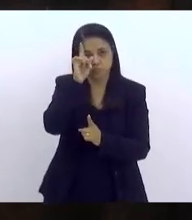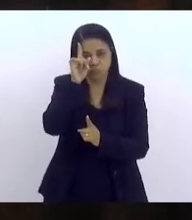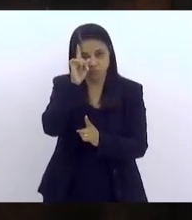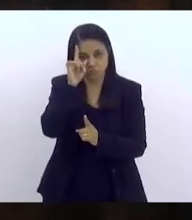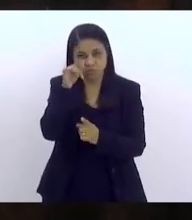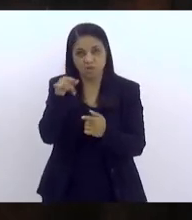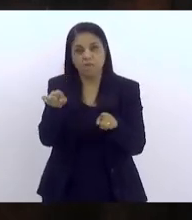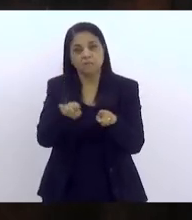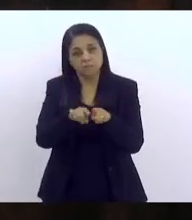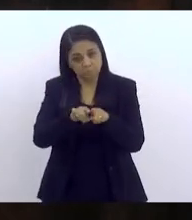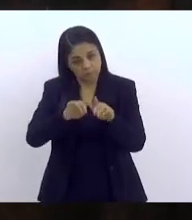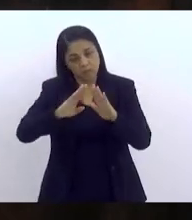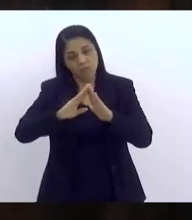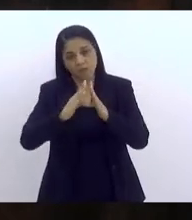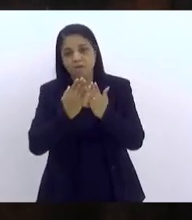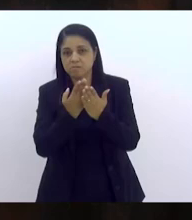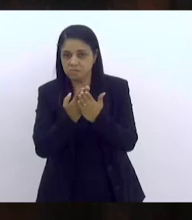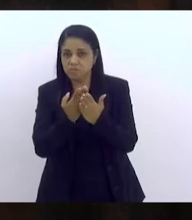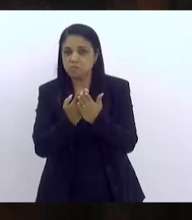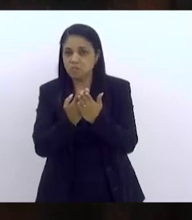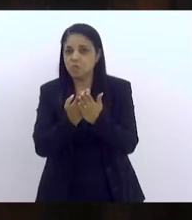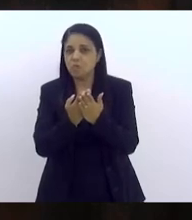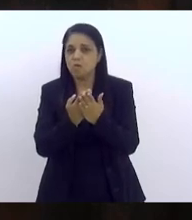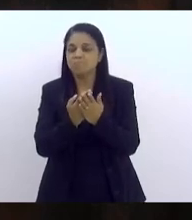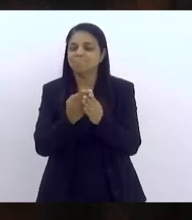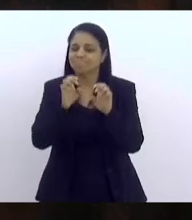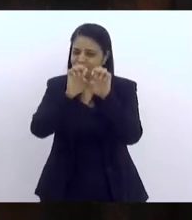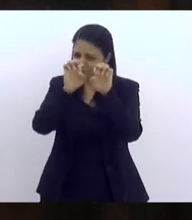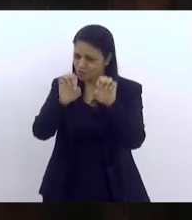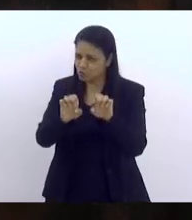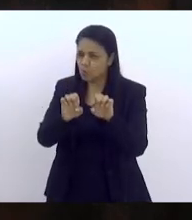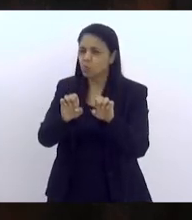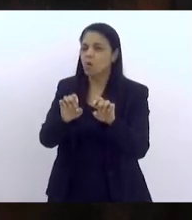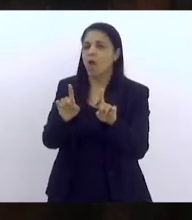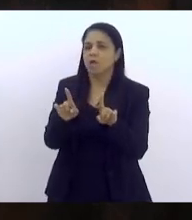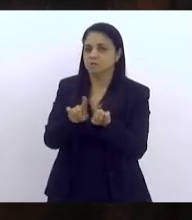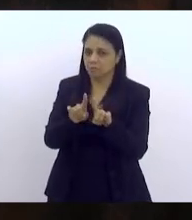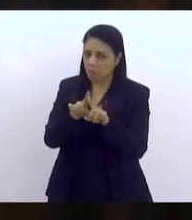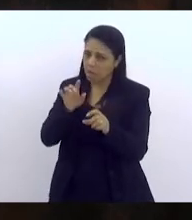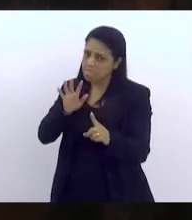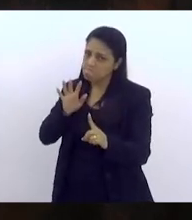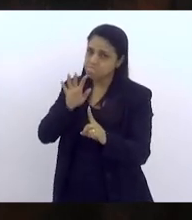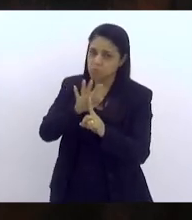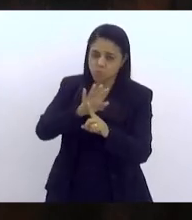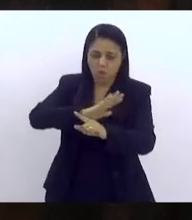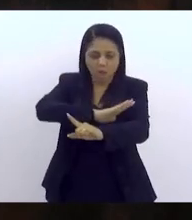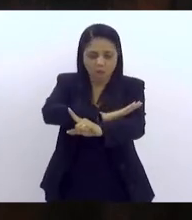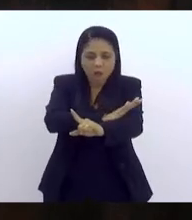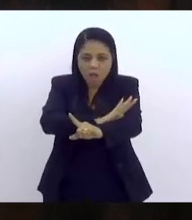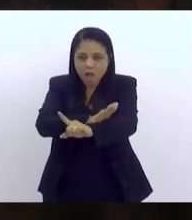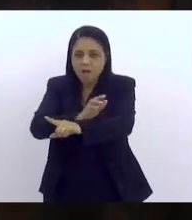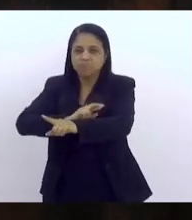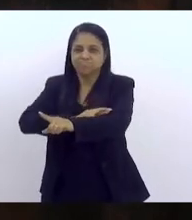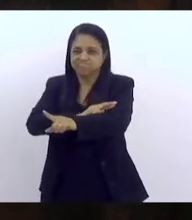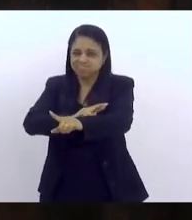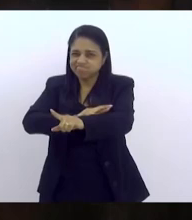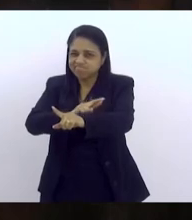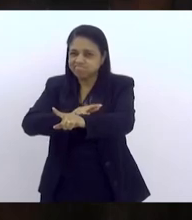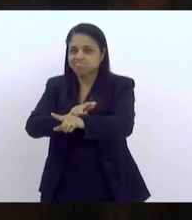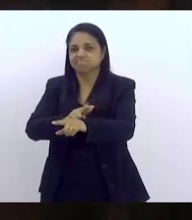a escola é atacada por questões estruturais, como o racismo, que